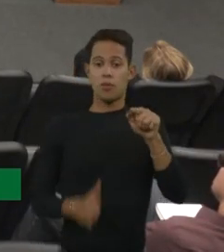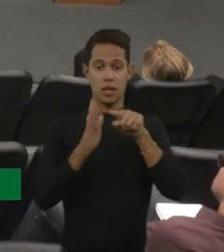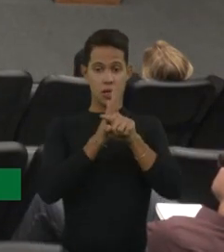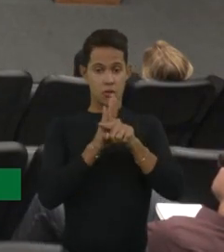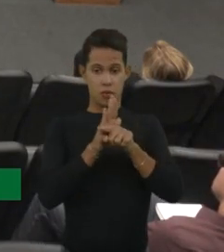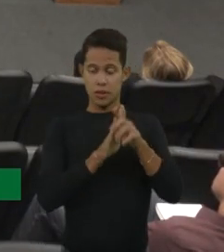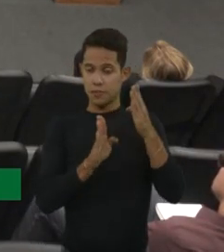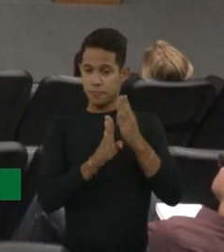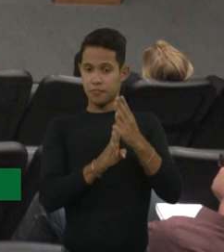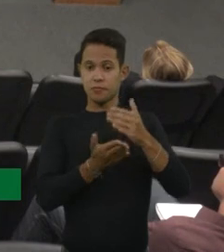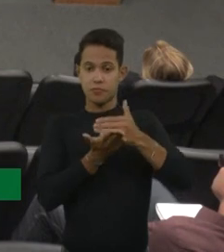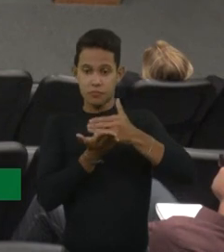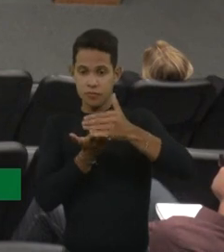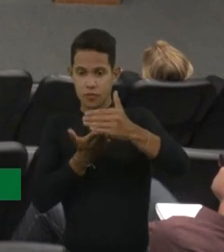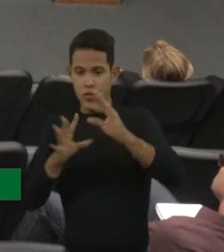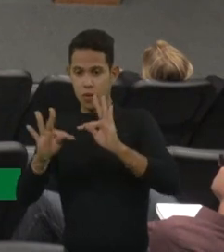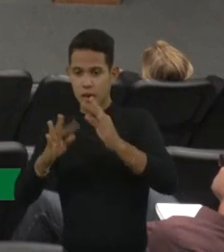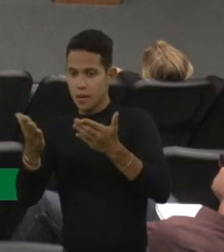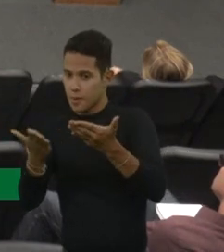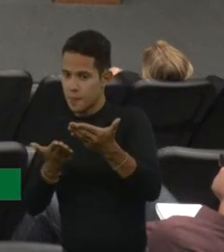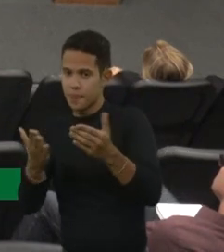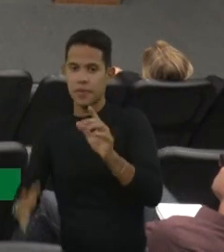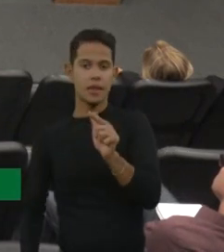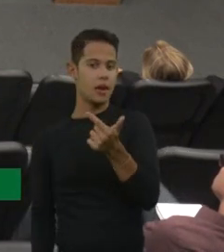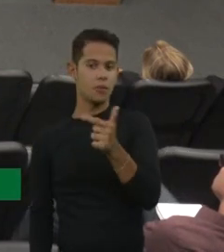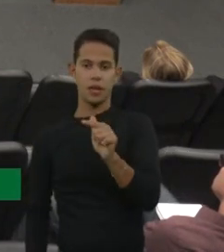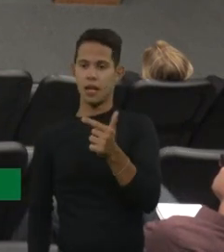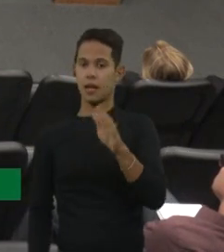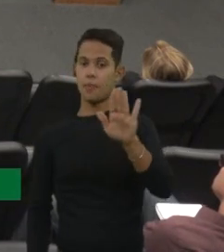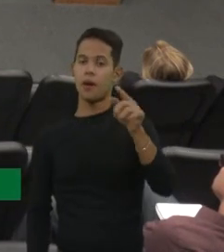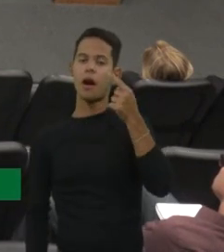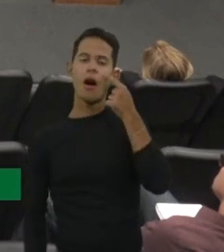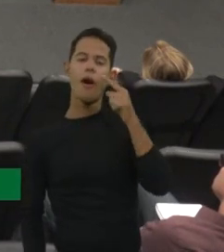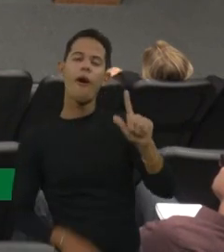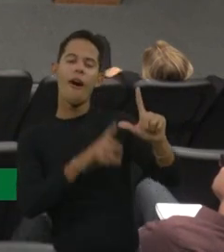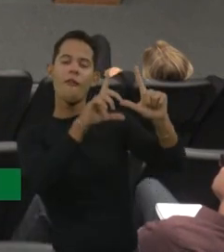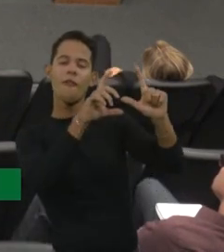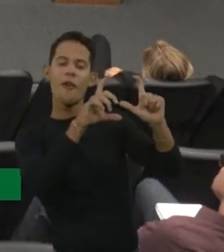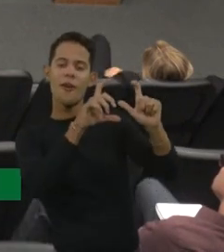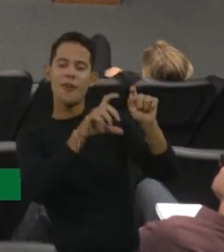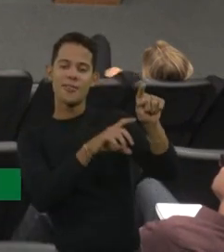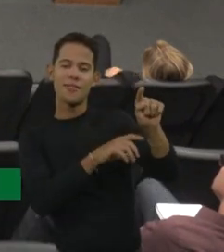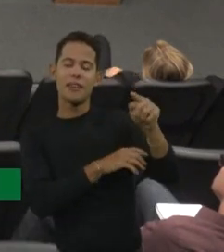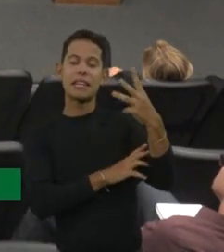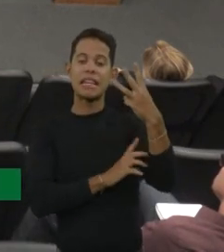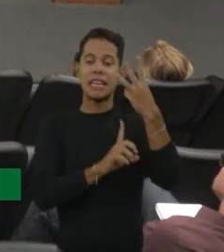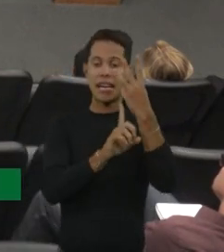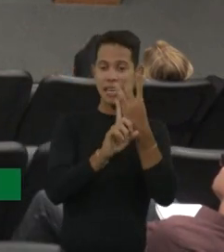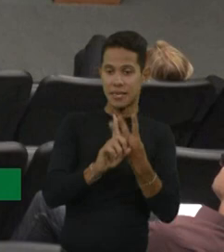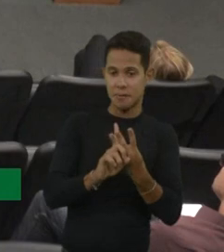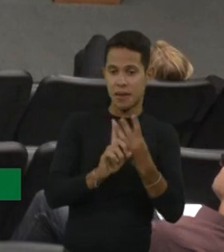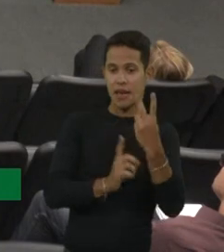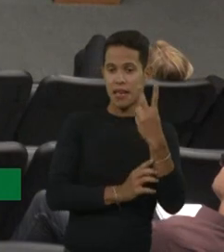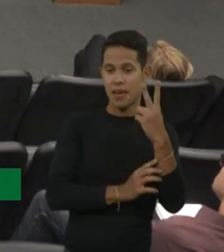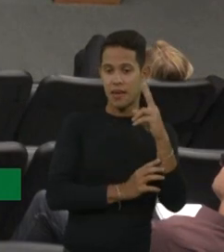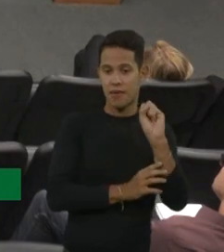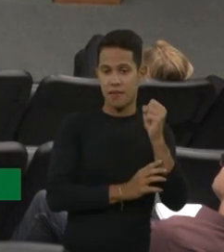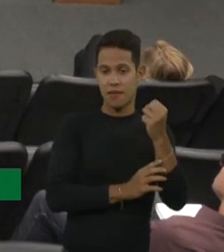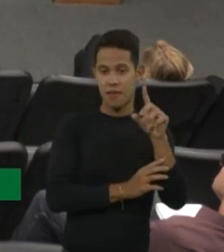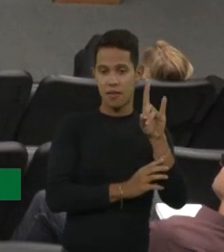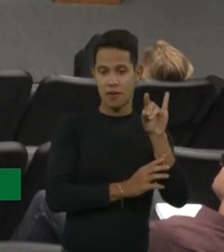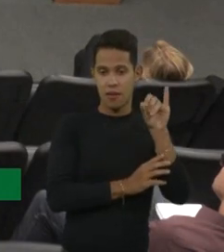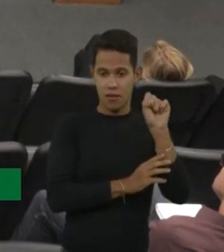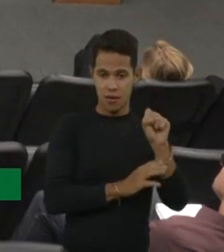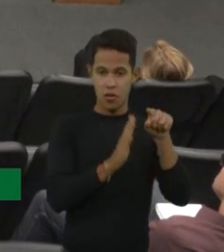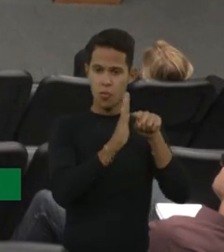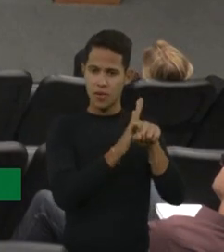início do tratamento, mas esse aqui foi com ela, com três meses e 28 dias, e o exame era